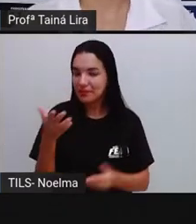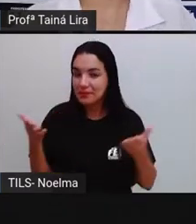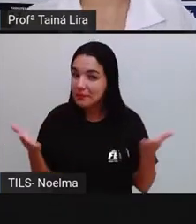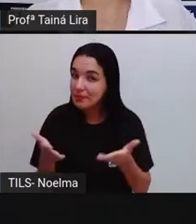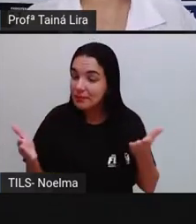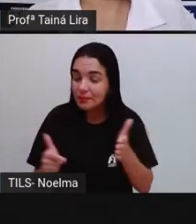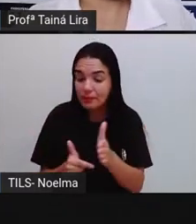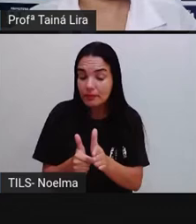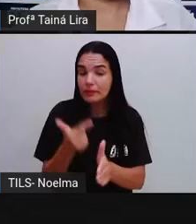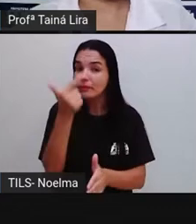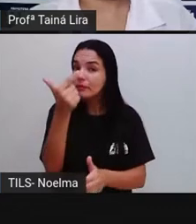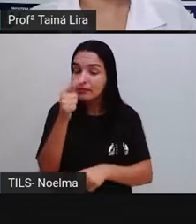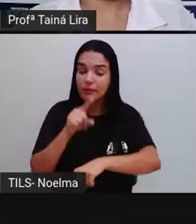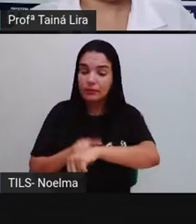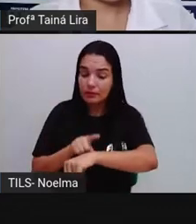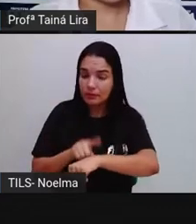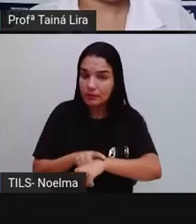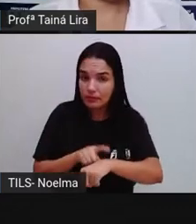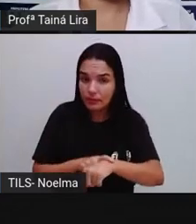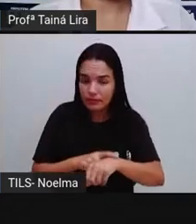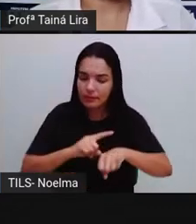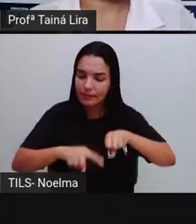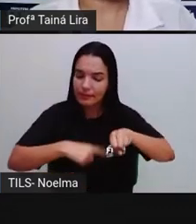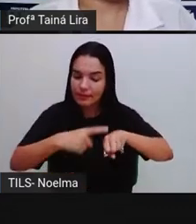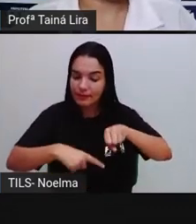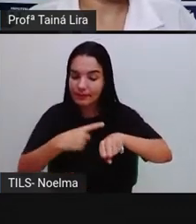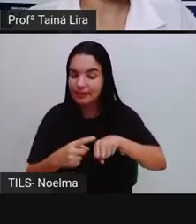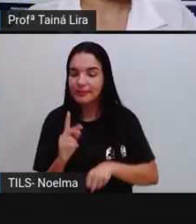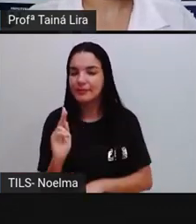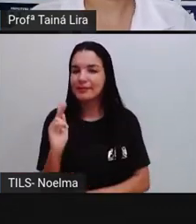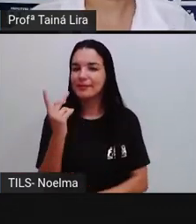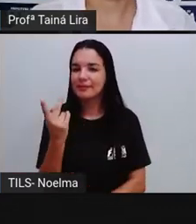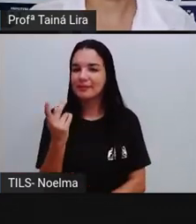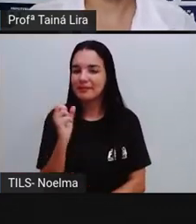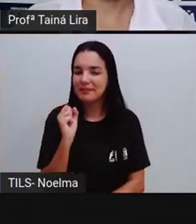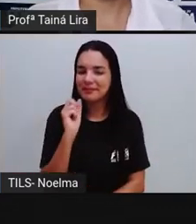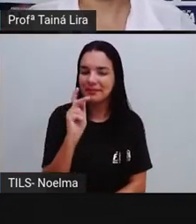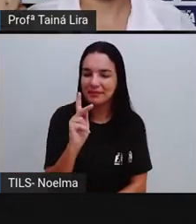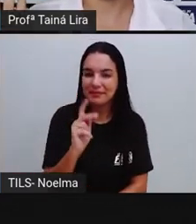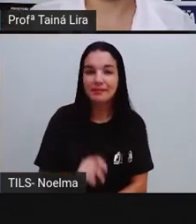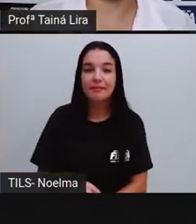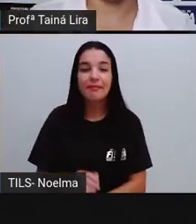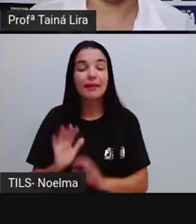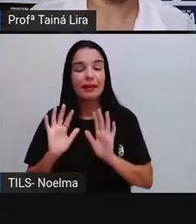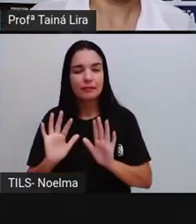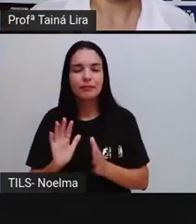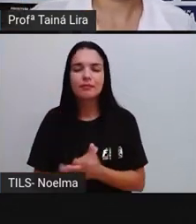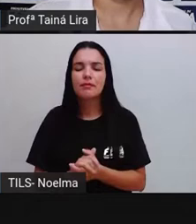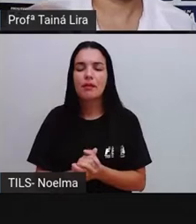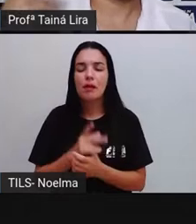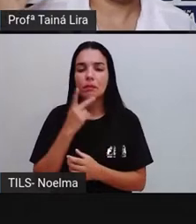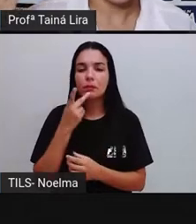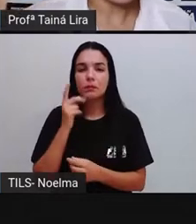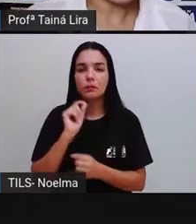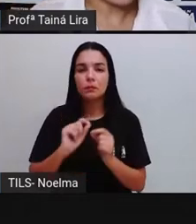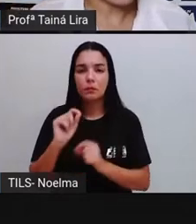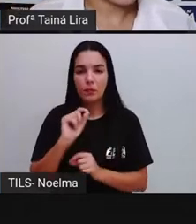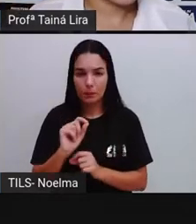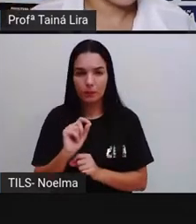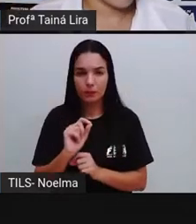da nossa aula, as maluquices do H, tá? Mas a gente vai falar mais um pouquinho sobre as